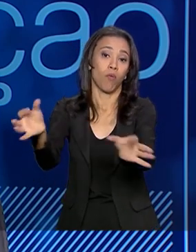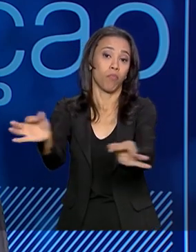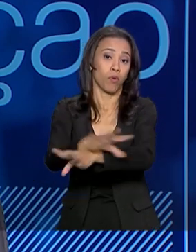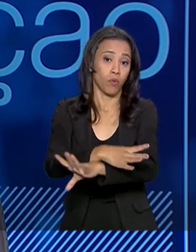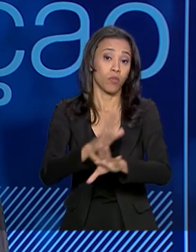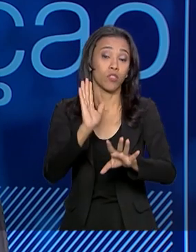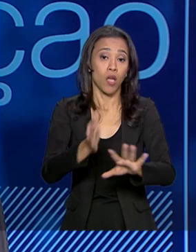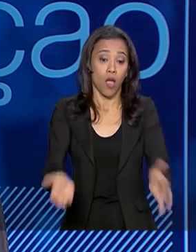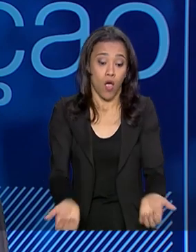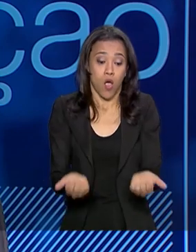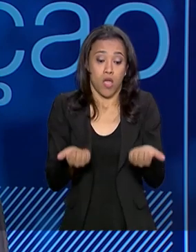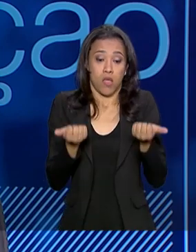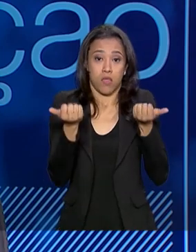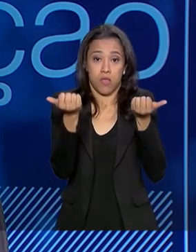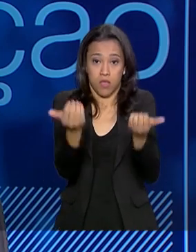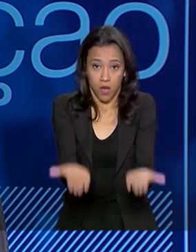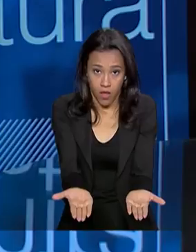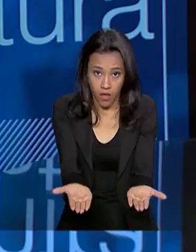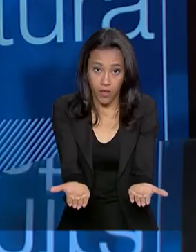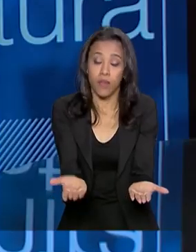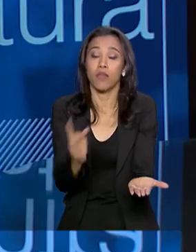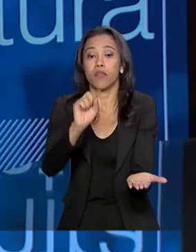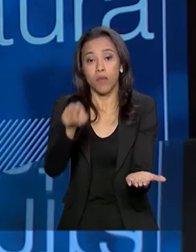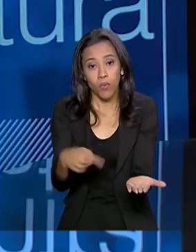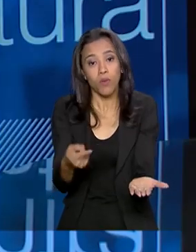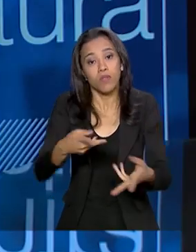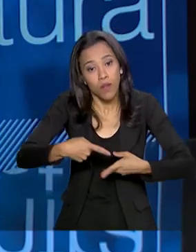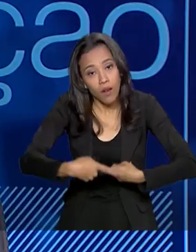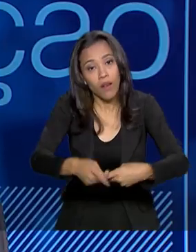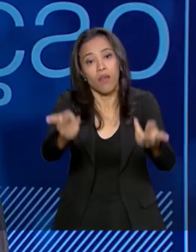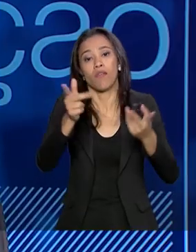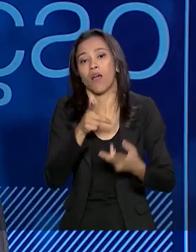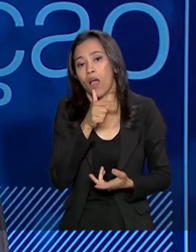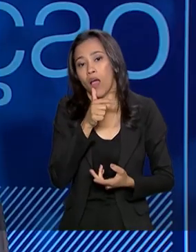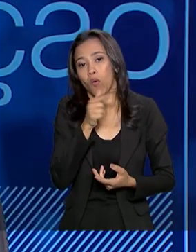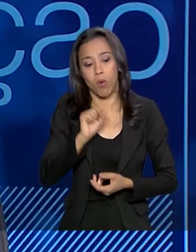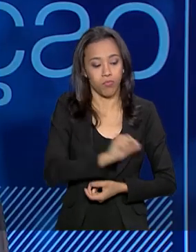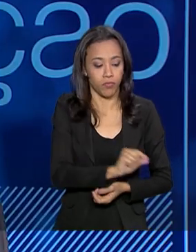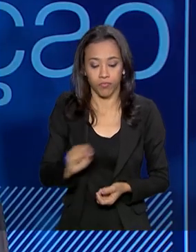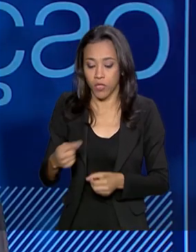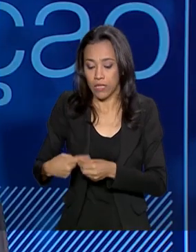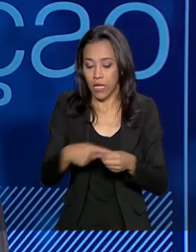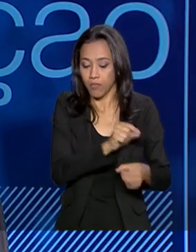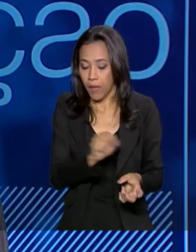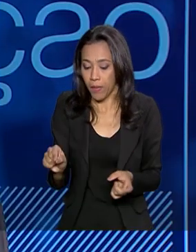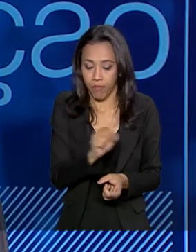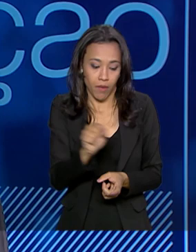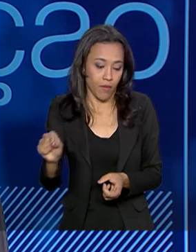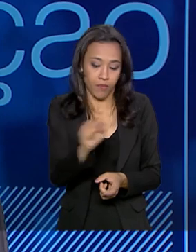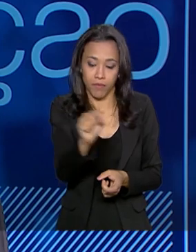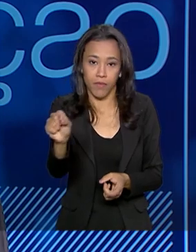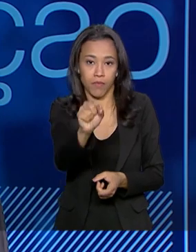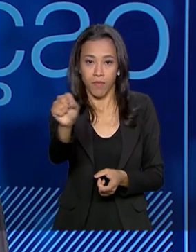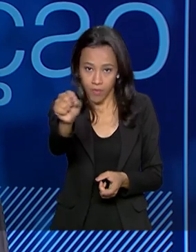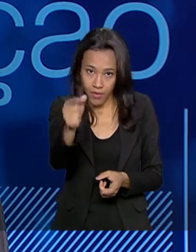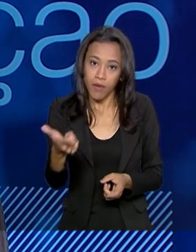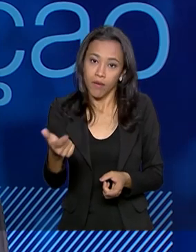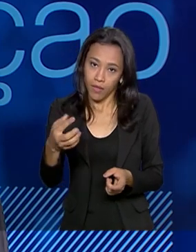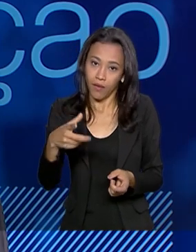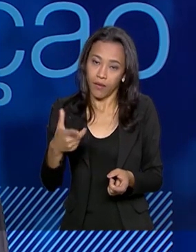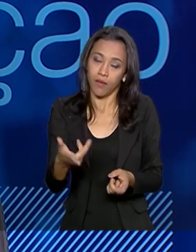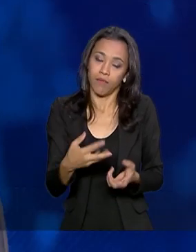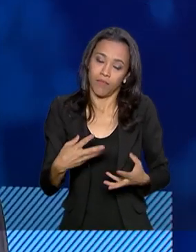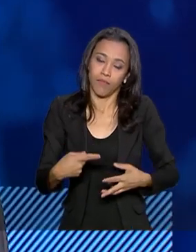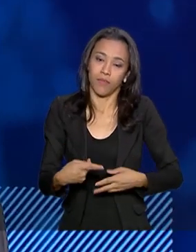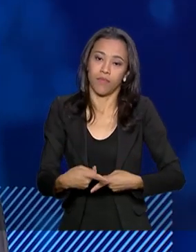entregue, operacionalizar. Ou seja, levar água. Levar água para todos esses municípios que são beneficiados pelo